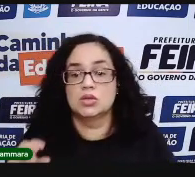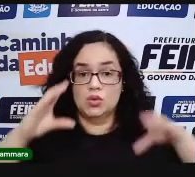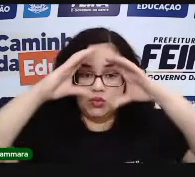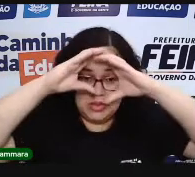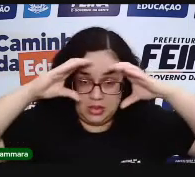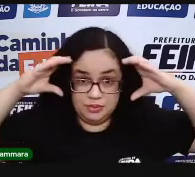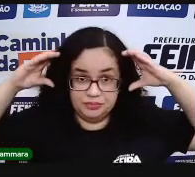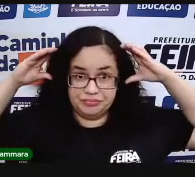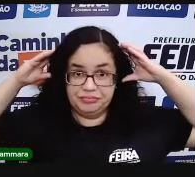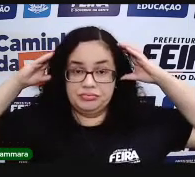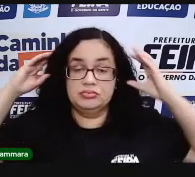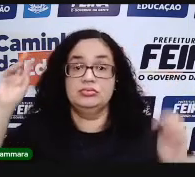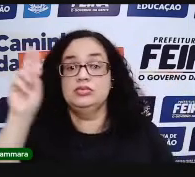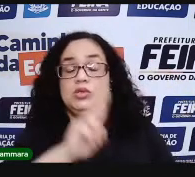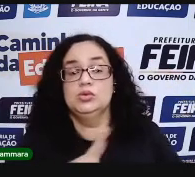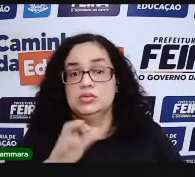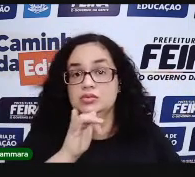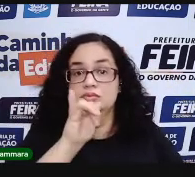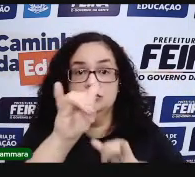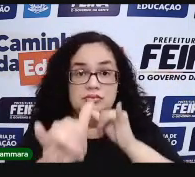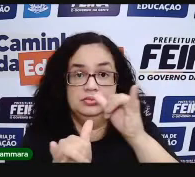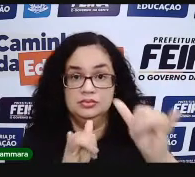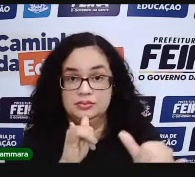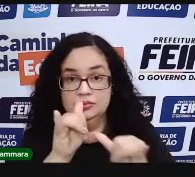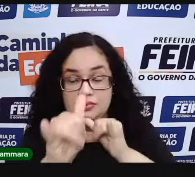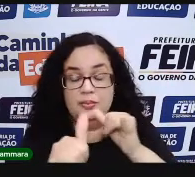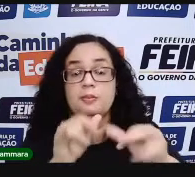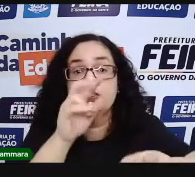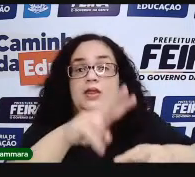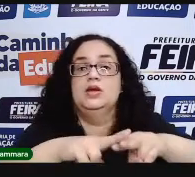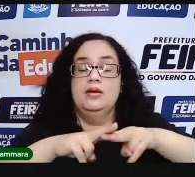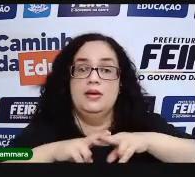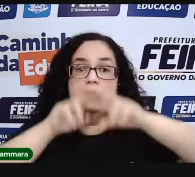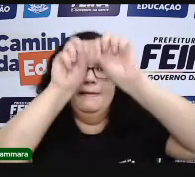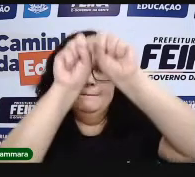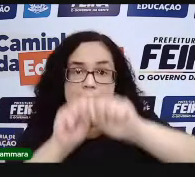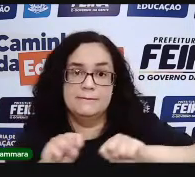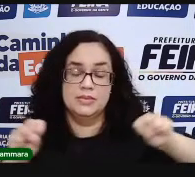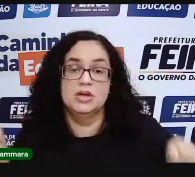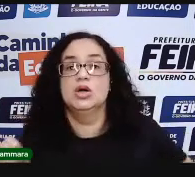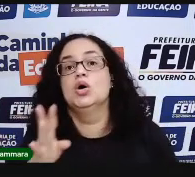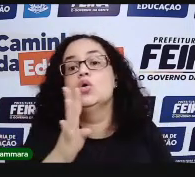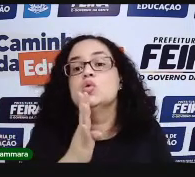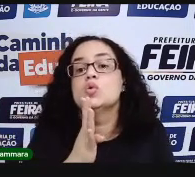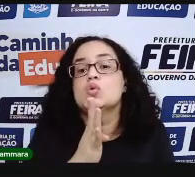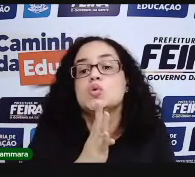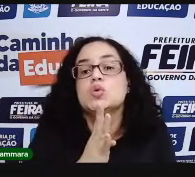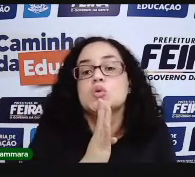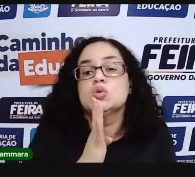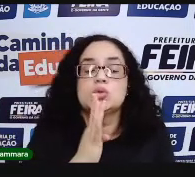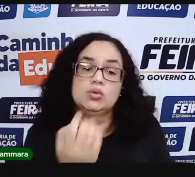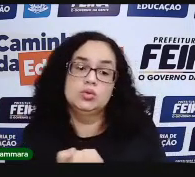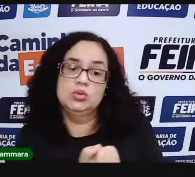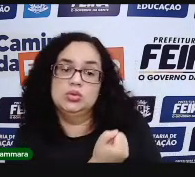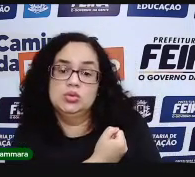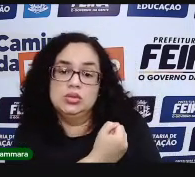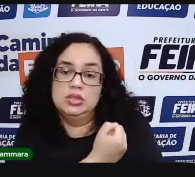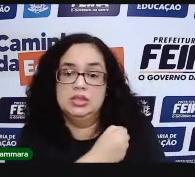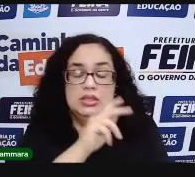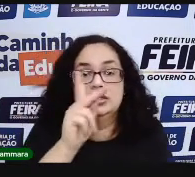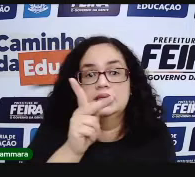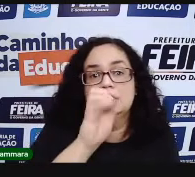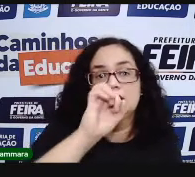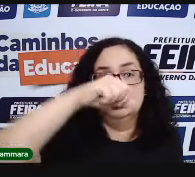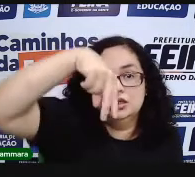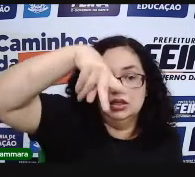eles foram responsáveis por sua divulgação. Por isso, esse sistema de numeração ficou conhecido como sistema de numeração